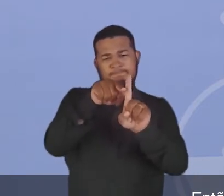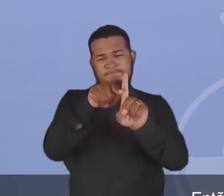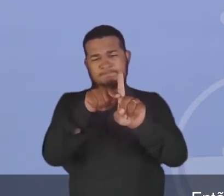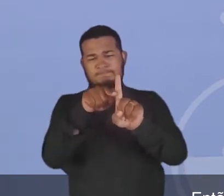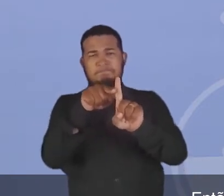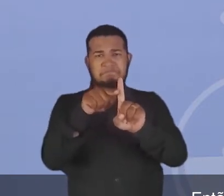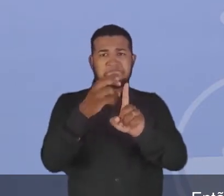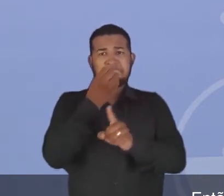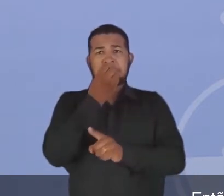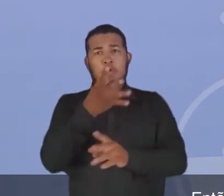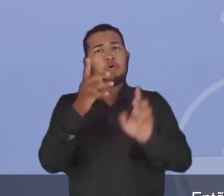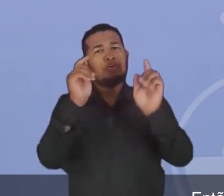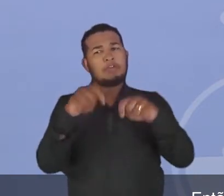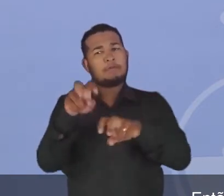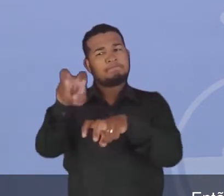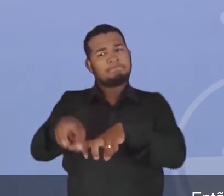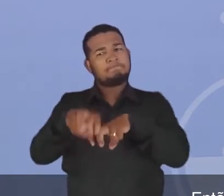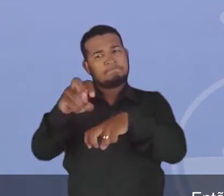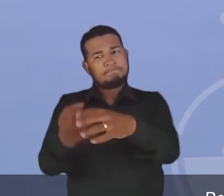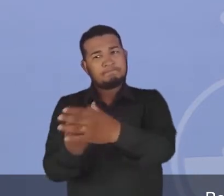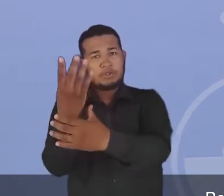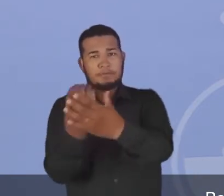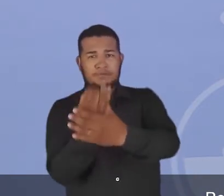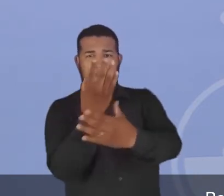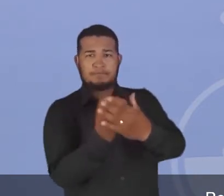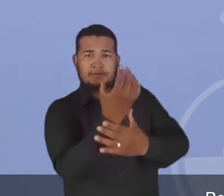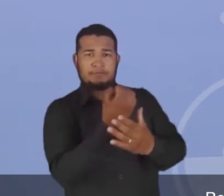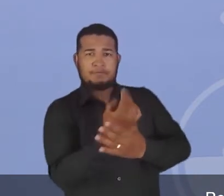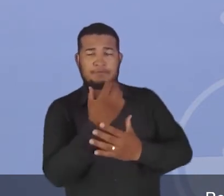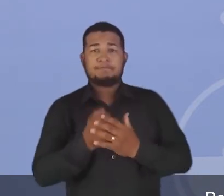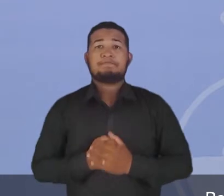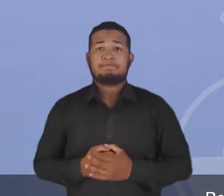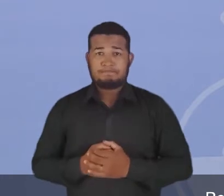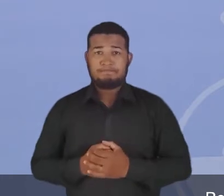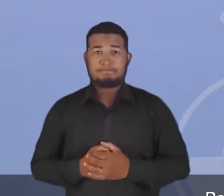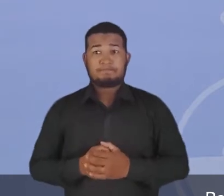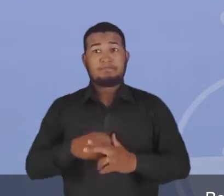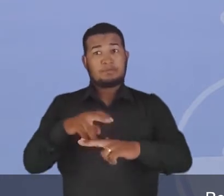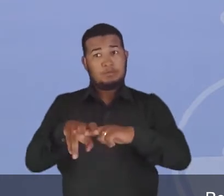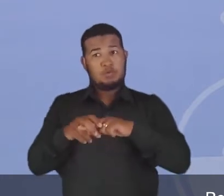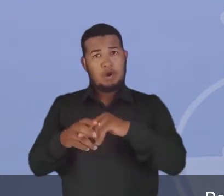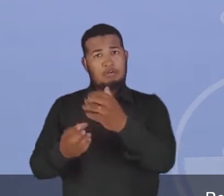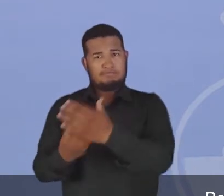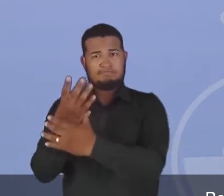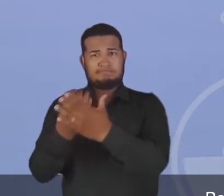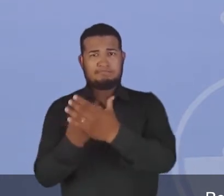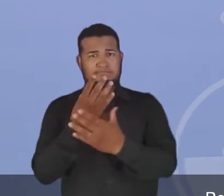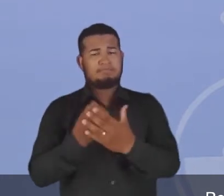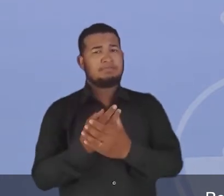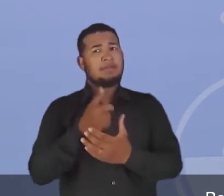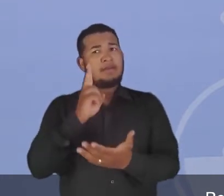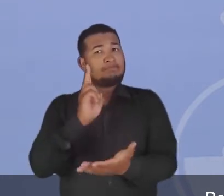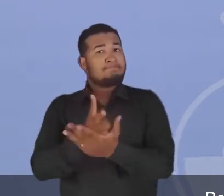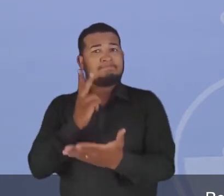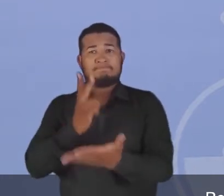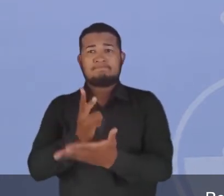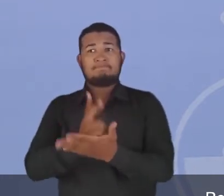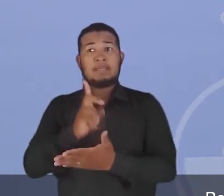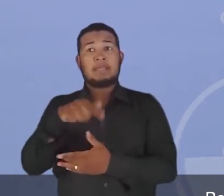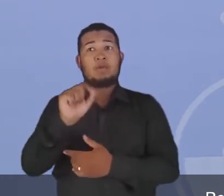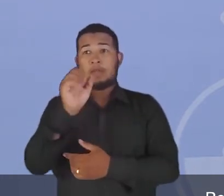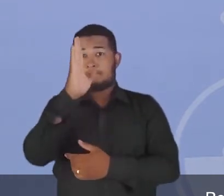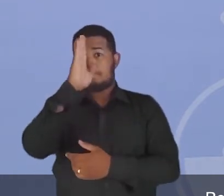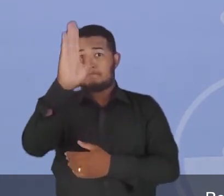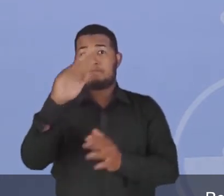para a produção agrícola. Bom, então, essa produção agrícola, ela sempre foi o carro-chefe